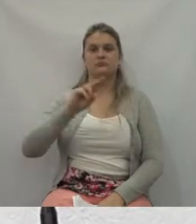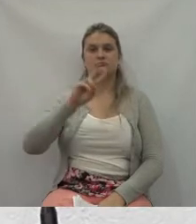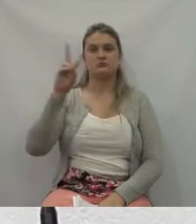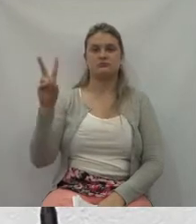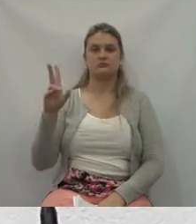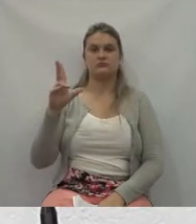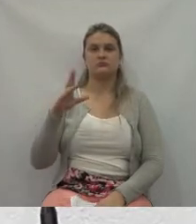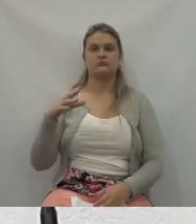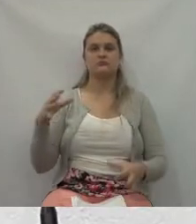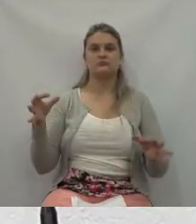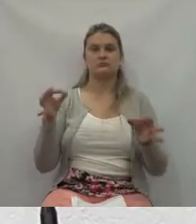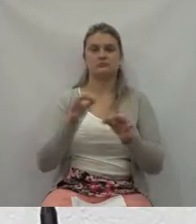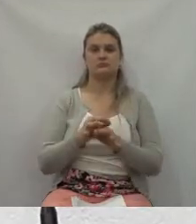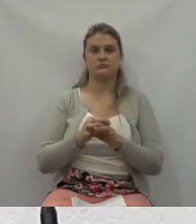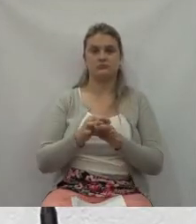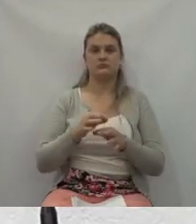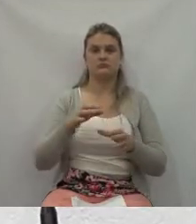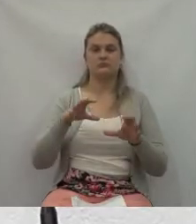do Paraná.